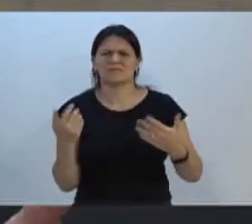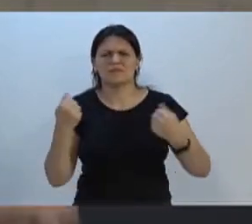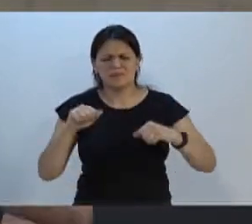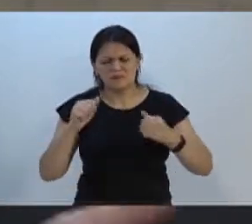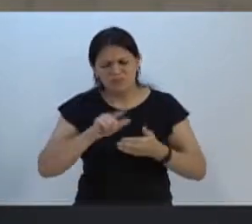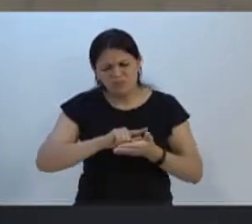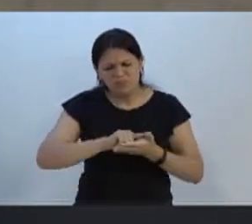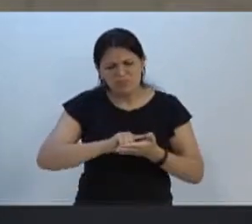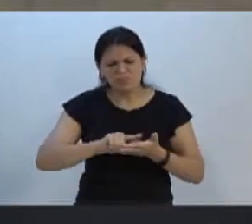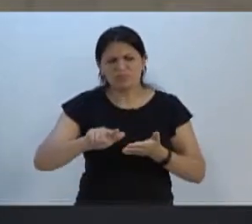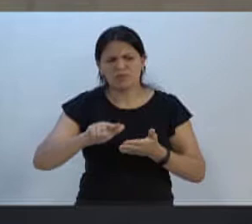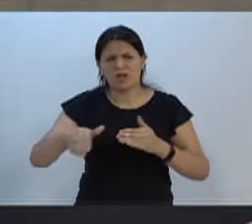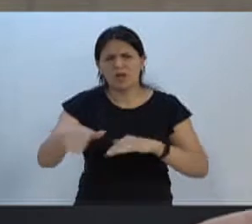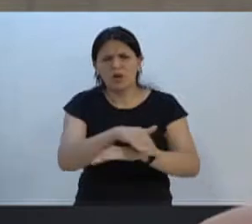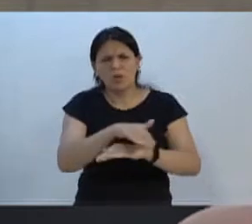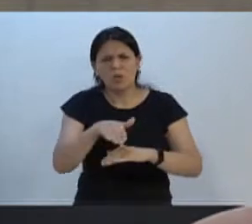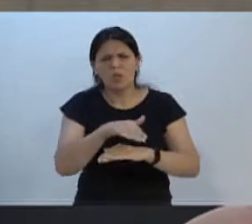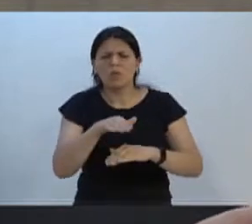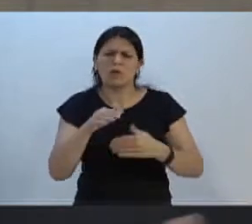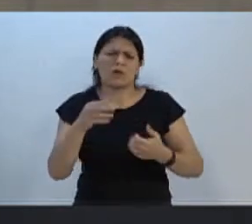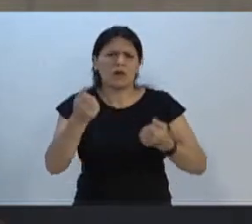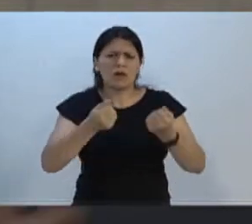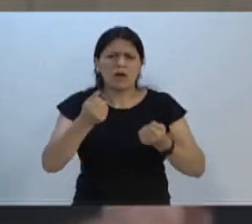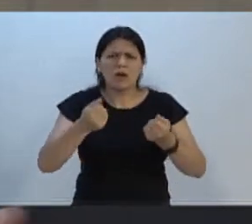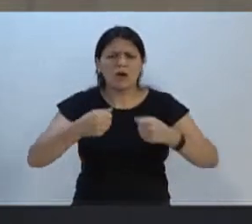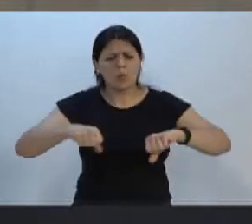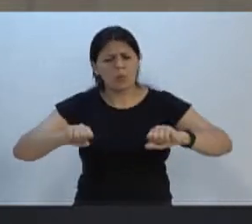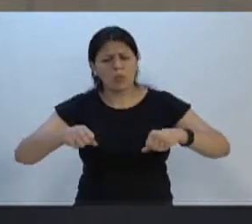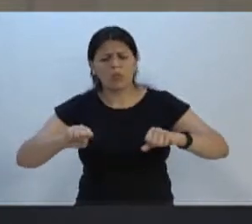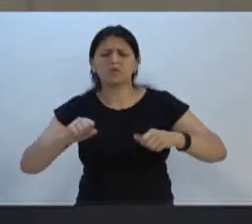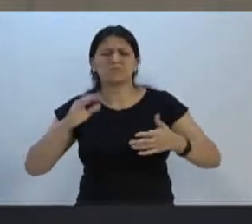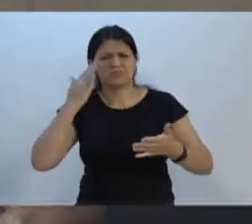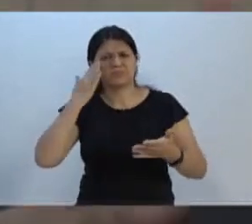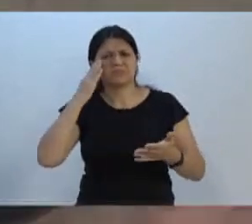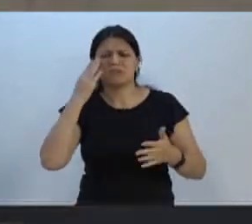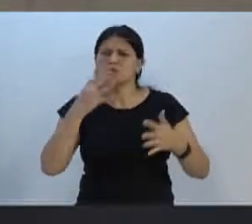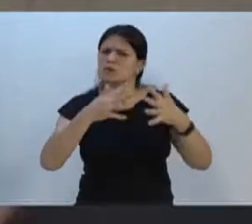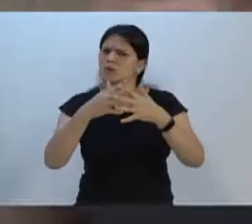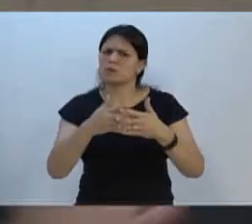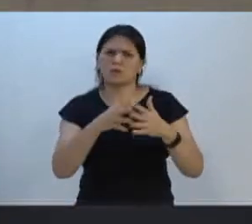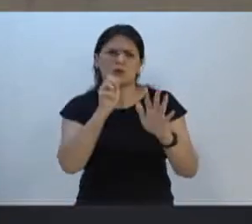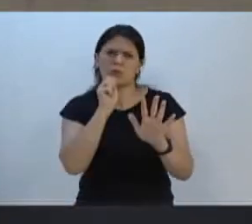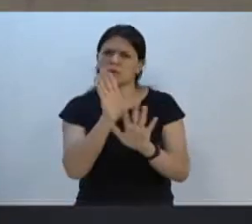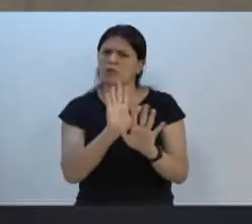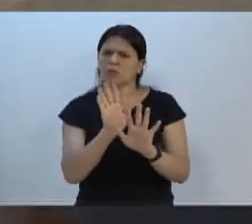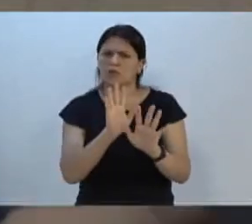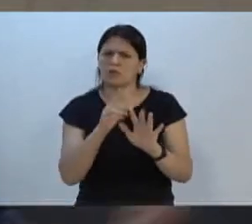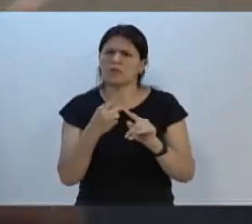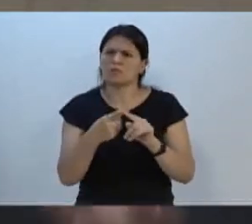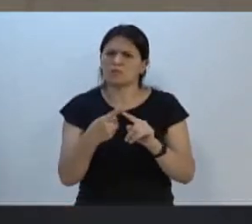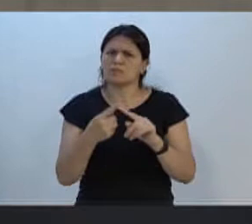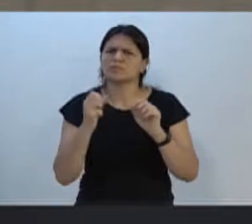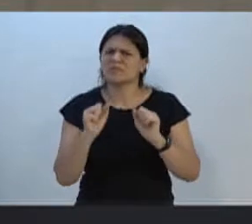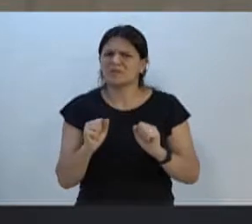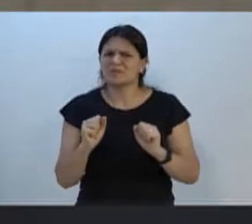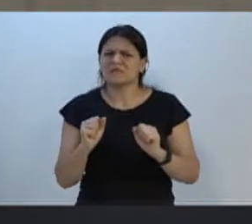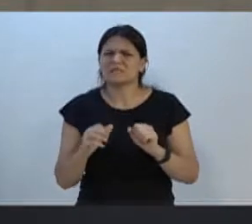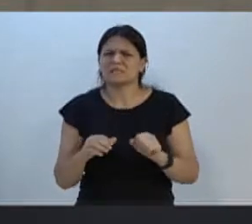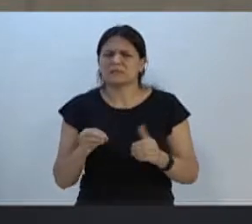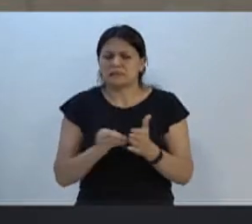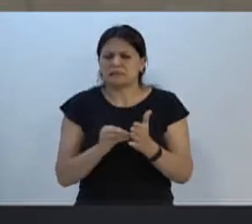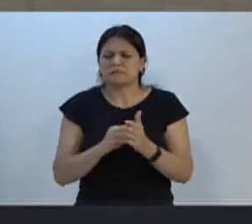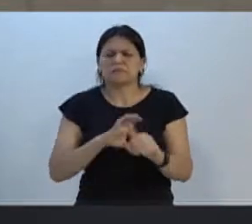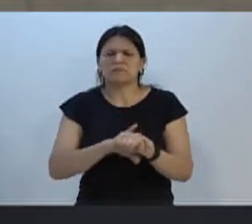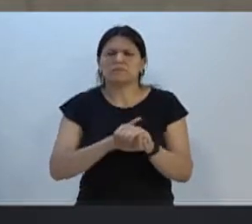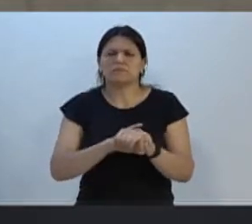e liberar, pelo menos, para carros pequenos, para motos, enfim, eu até compreendo que, de repente, para caminhões, para veículos maiores ali, pode gerar insegurança, enfim,